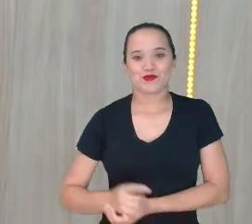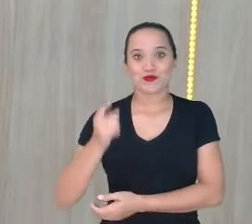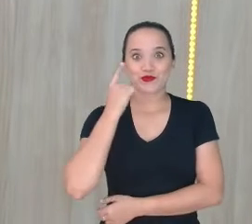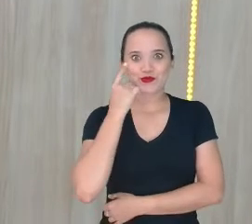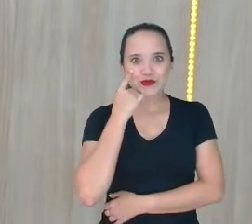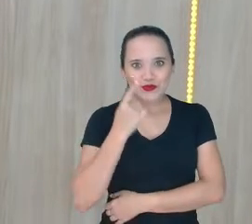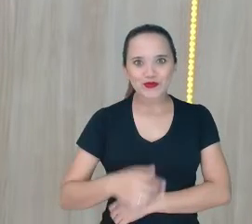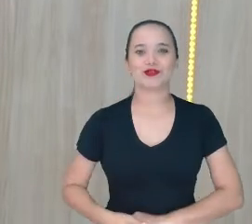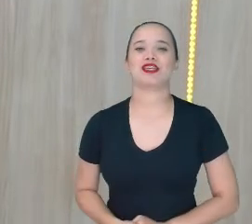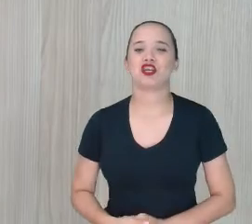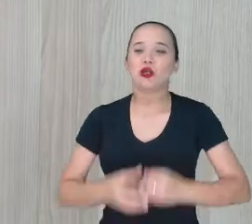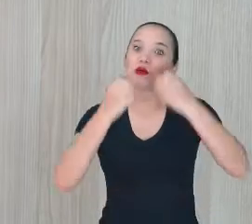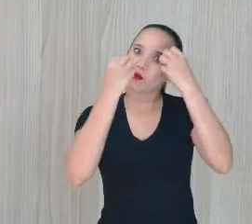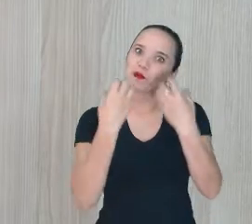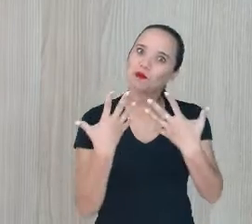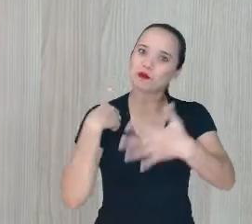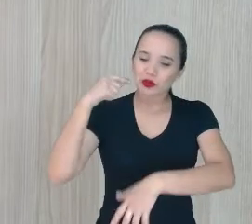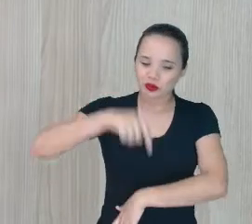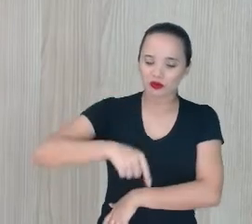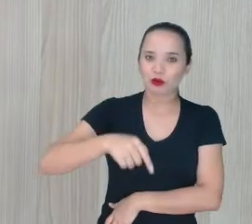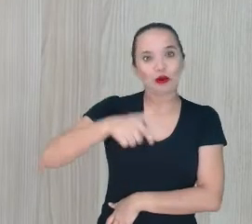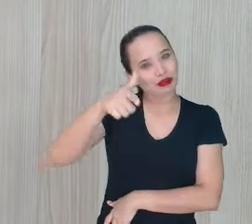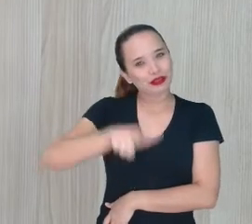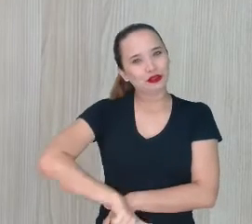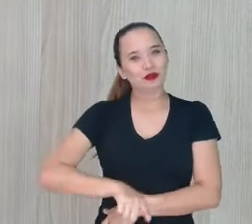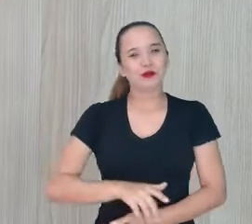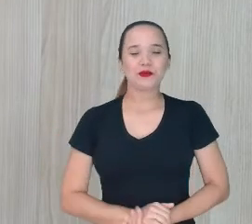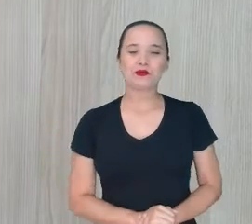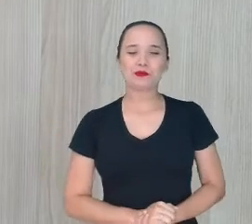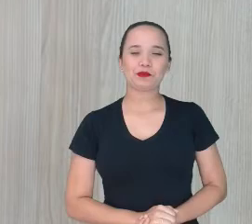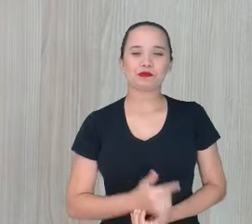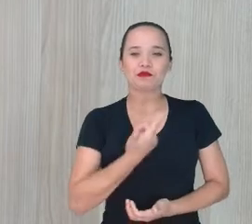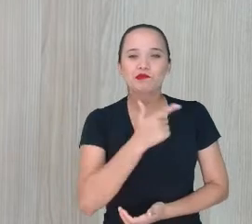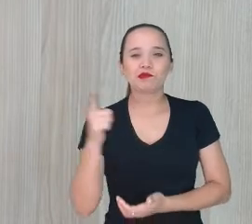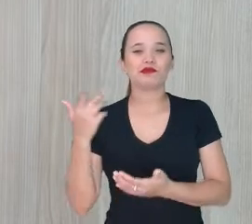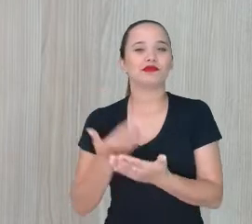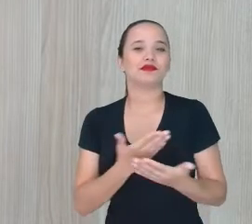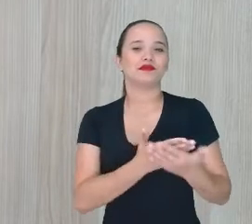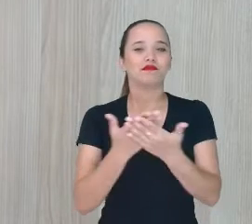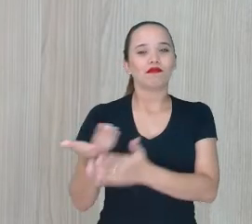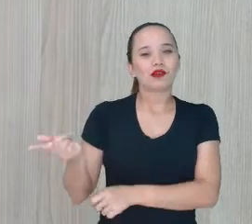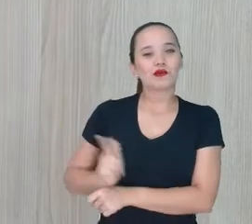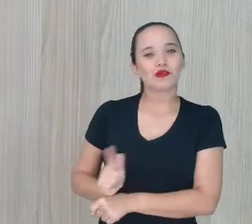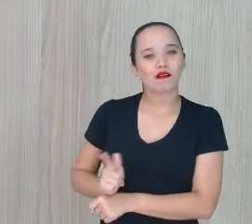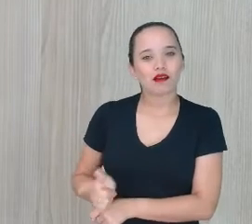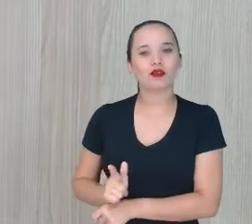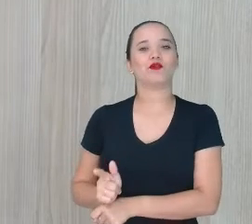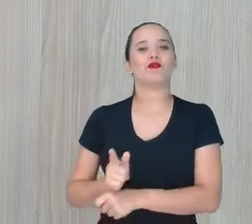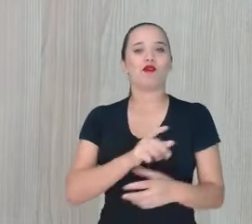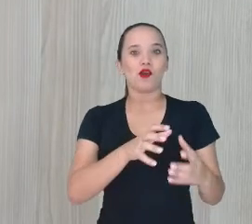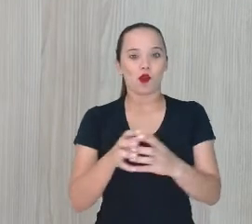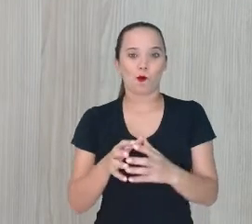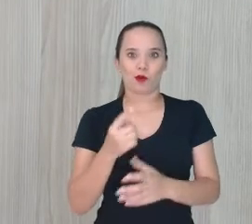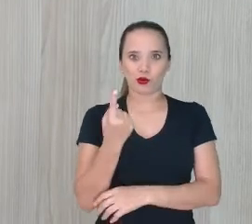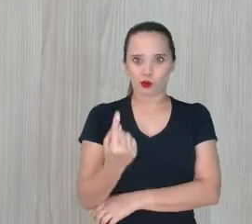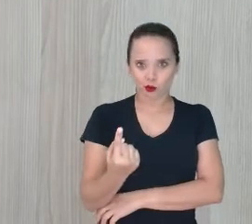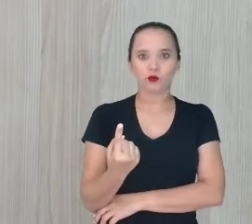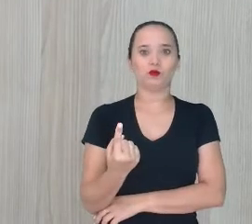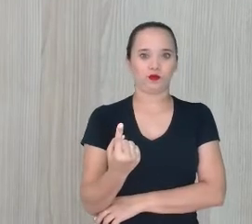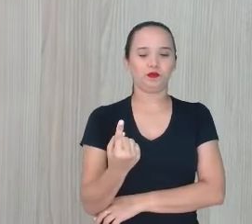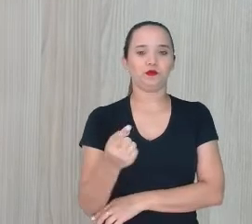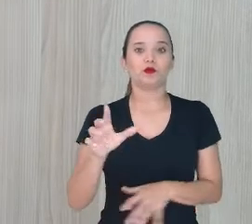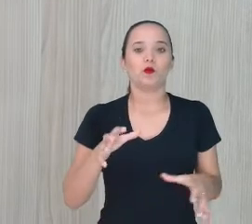Olha só gente, que bom estar aqui novamente né? Para mais uma aula de geografia O módulo 1 Uma